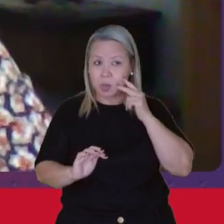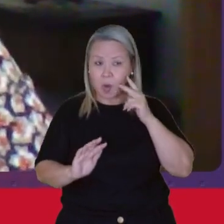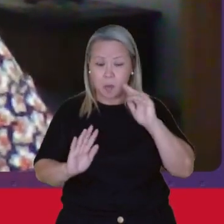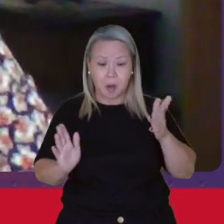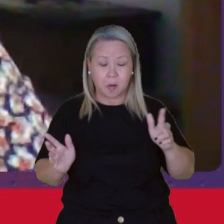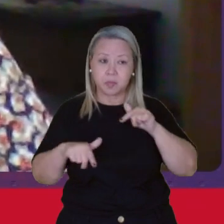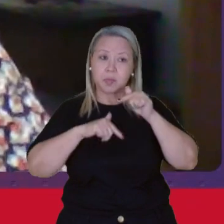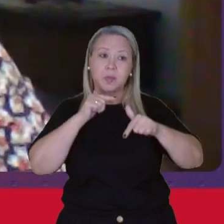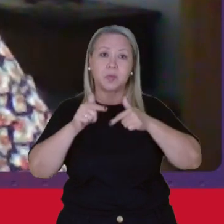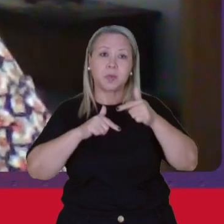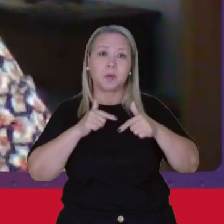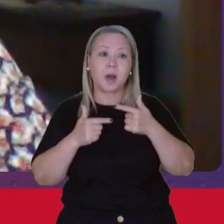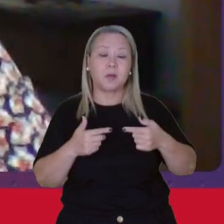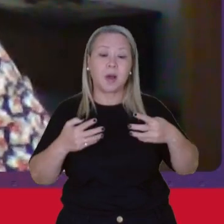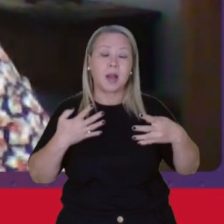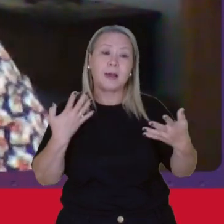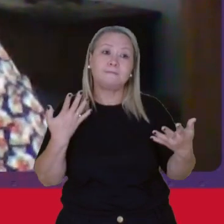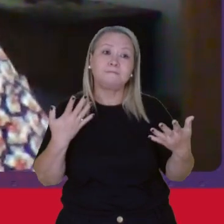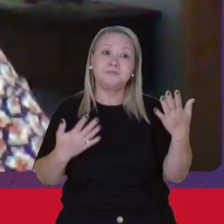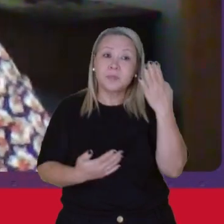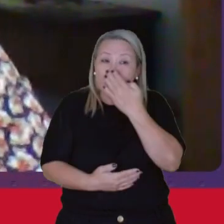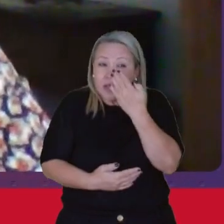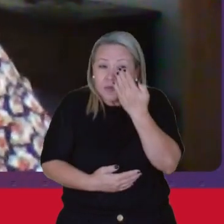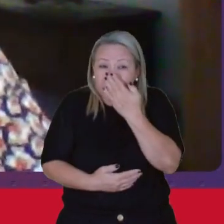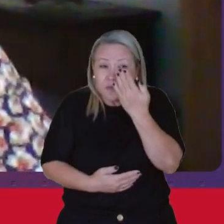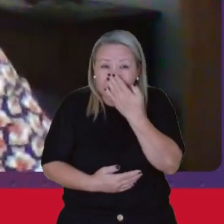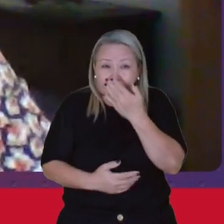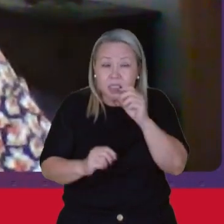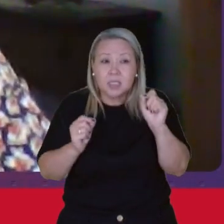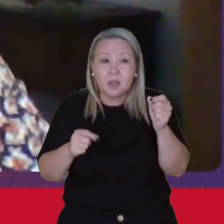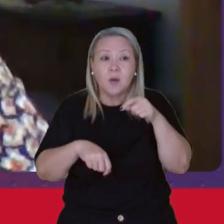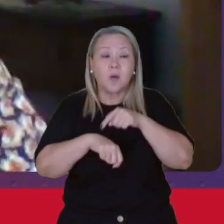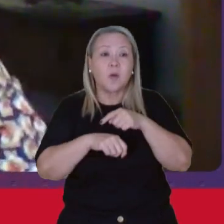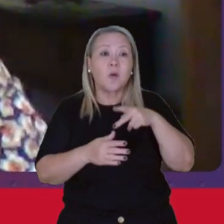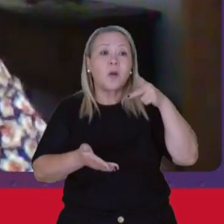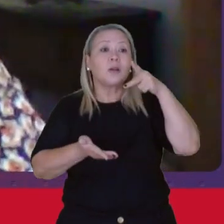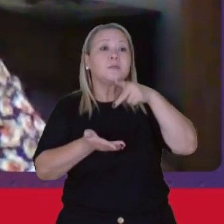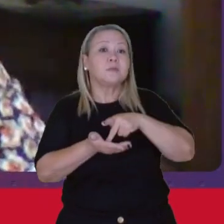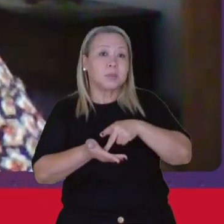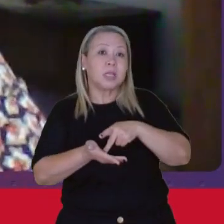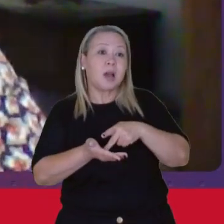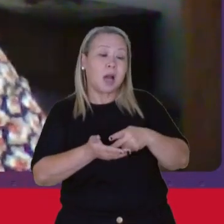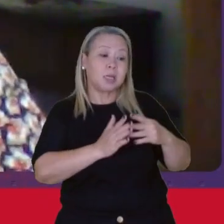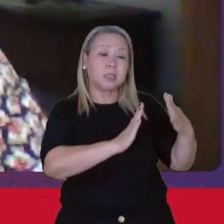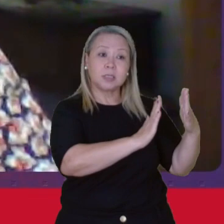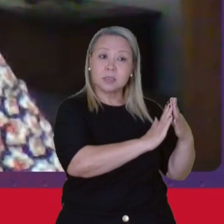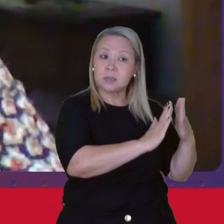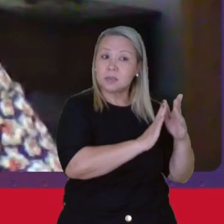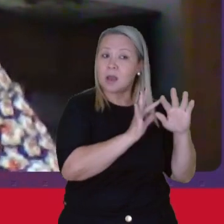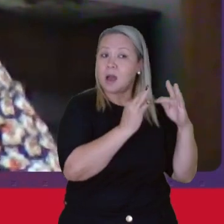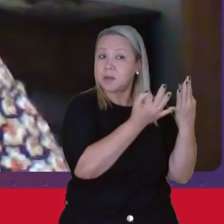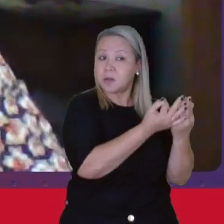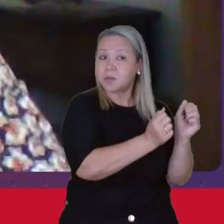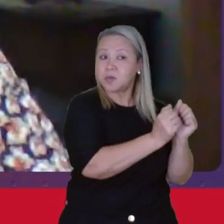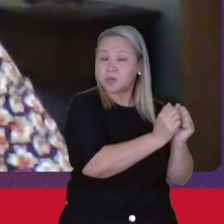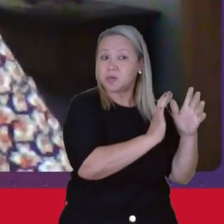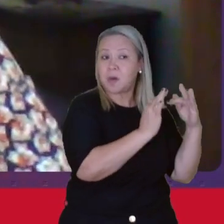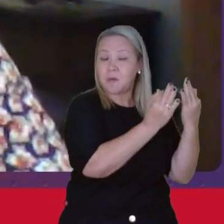Ele é invisibilizado Quando ele se realiza No âmbito Doméstico E da casa